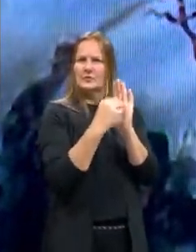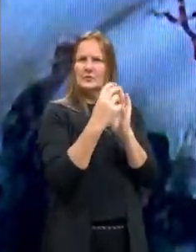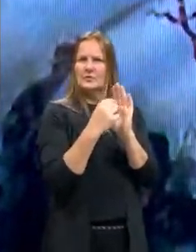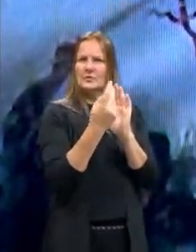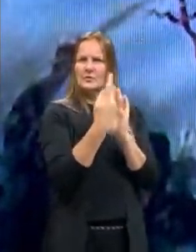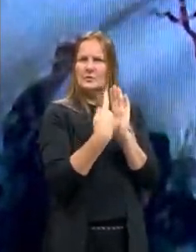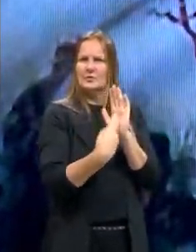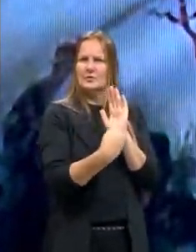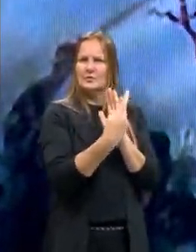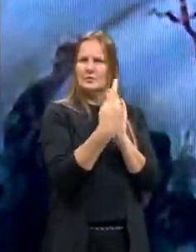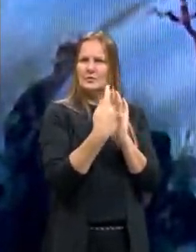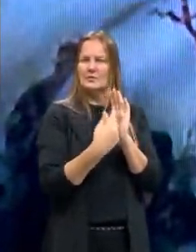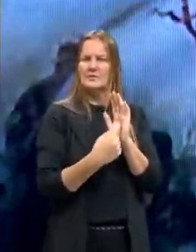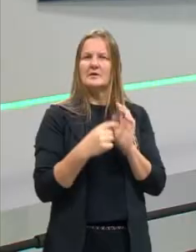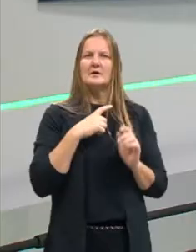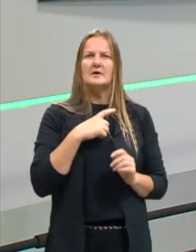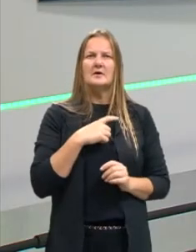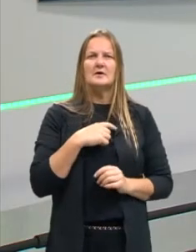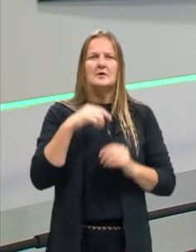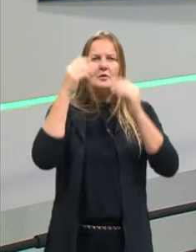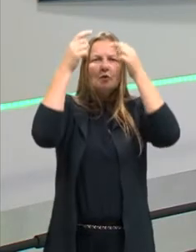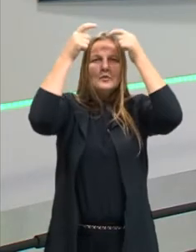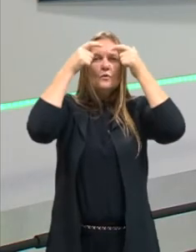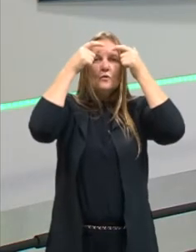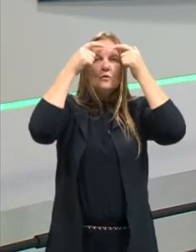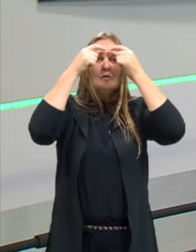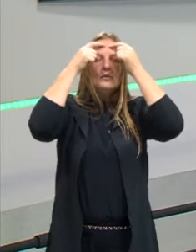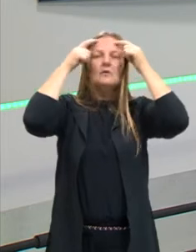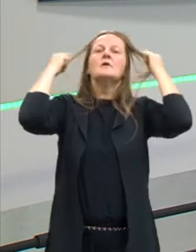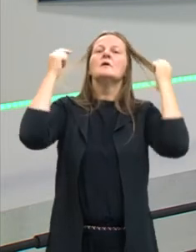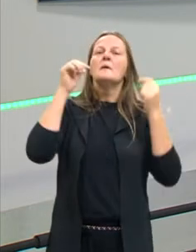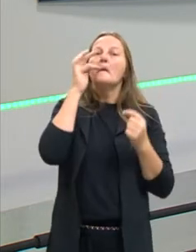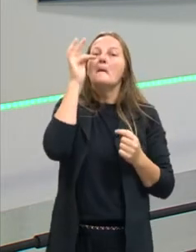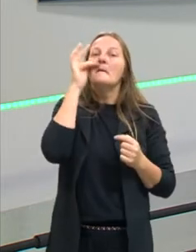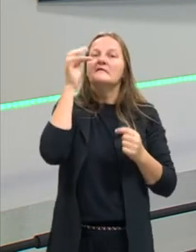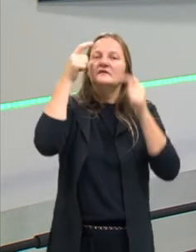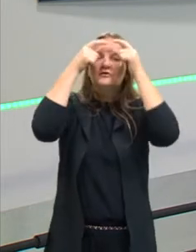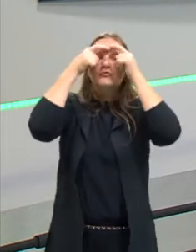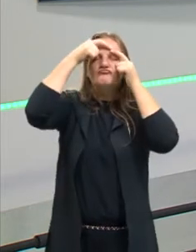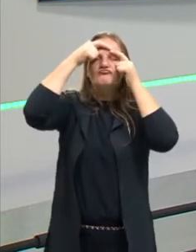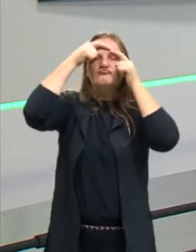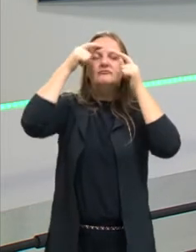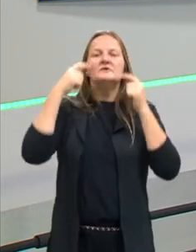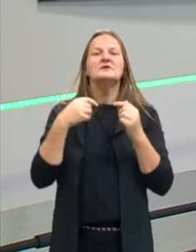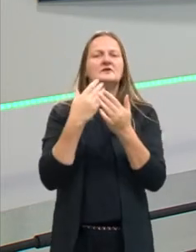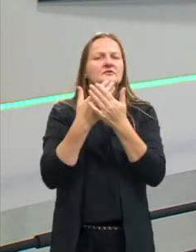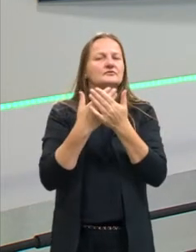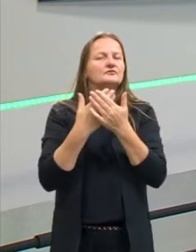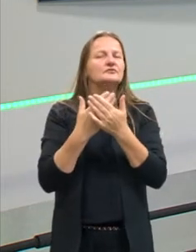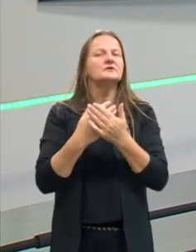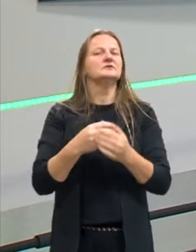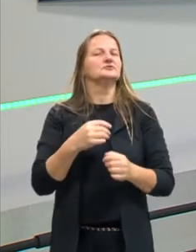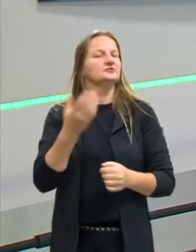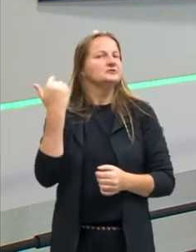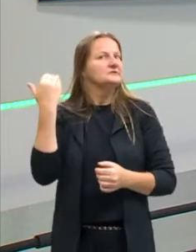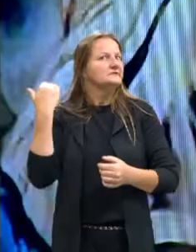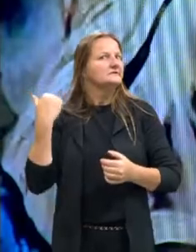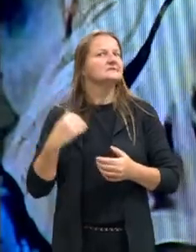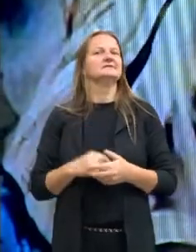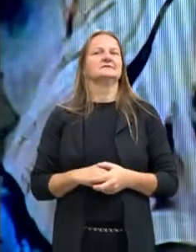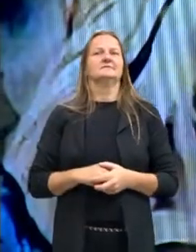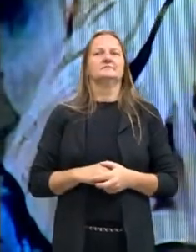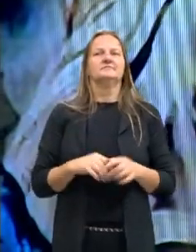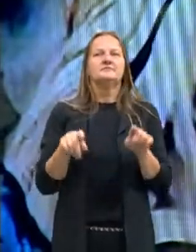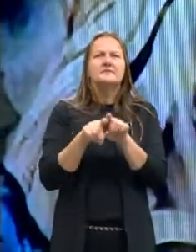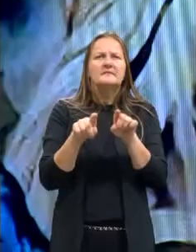sujeitos, cidadãos, com a boina, aquela boina francesa, característica principalmente de estudantes da época, nós temos